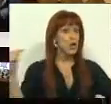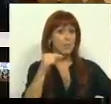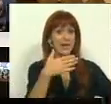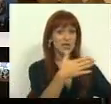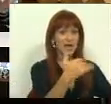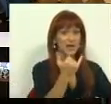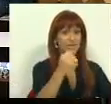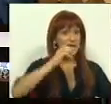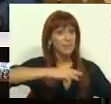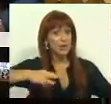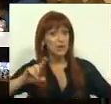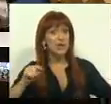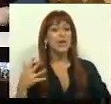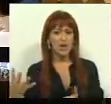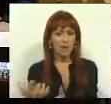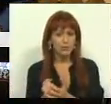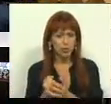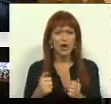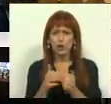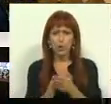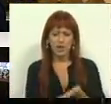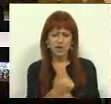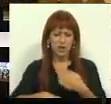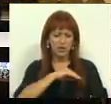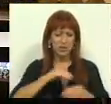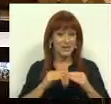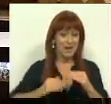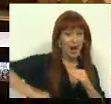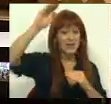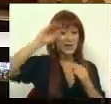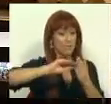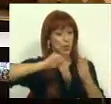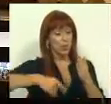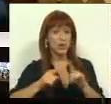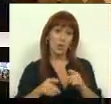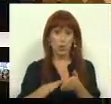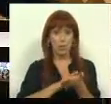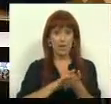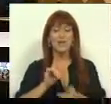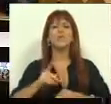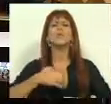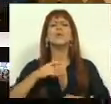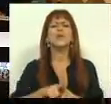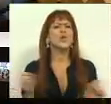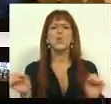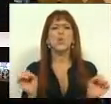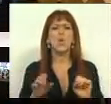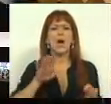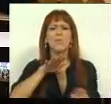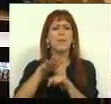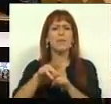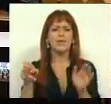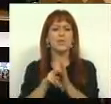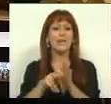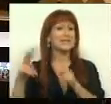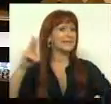120 milhões. Captura toda a receita acima da TIR contratada do caso base, o que quer dizer que não tem a implicação da